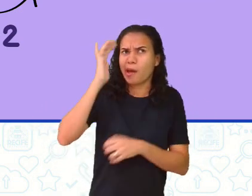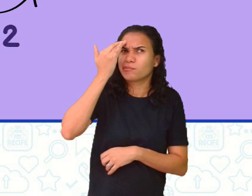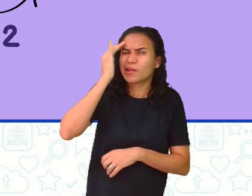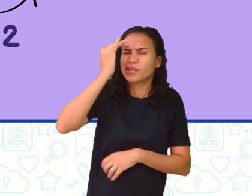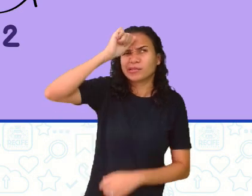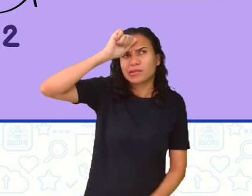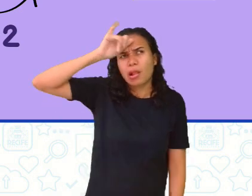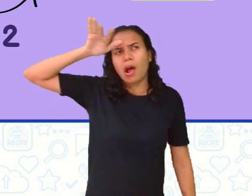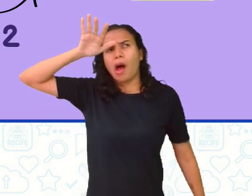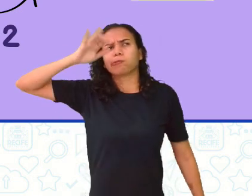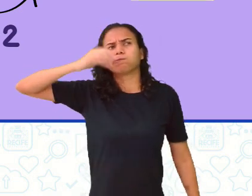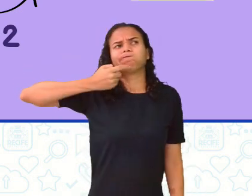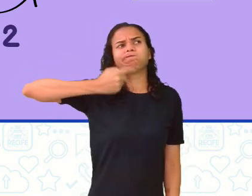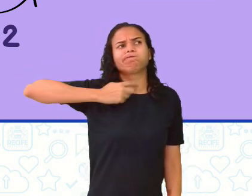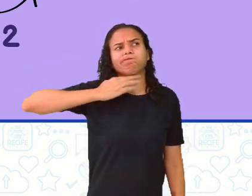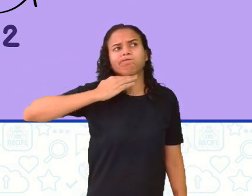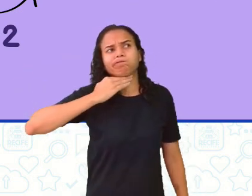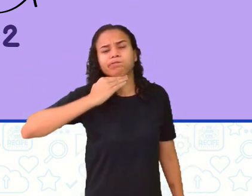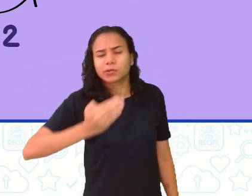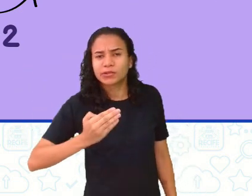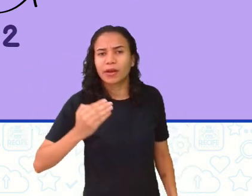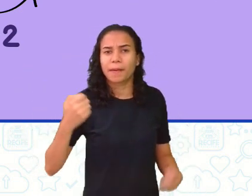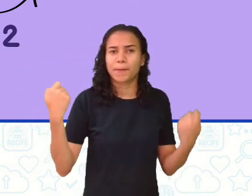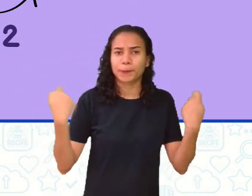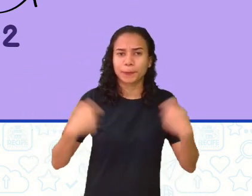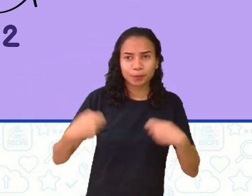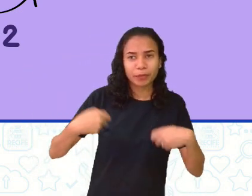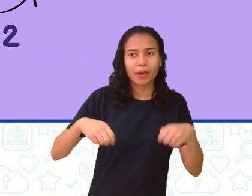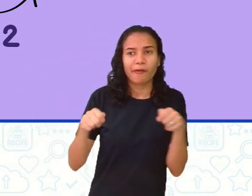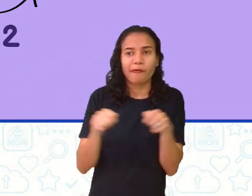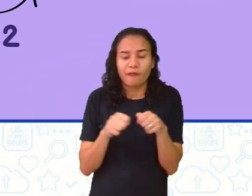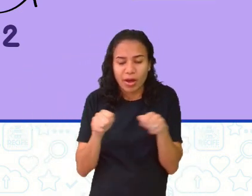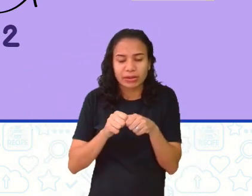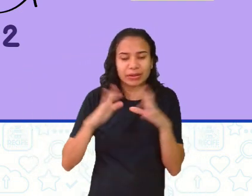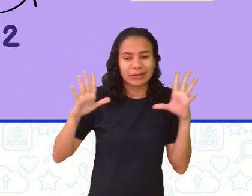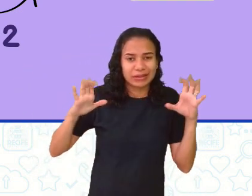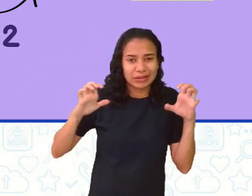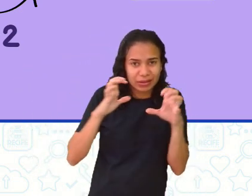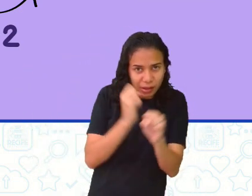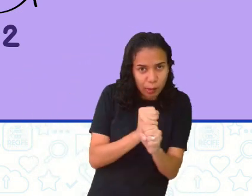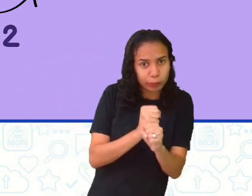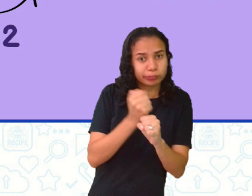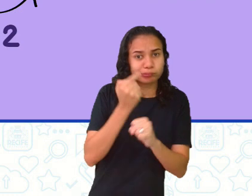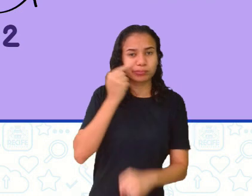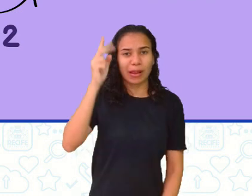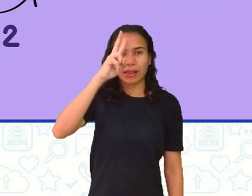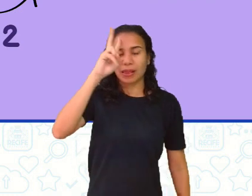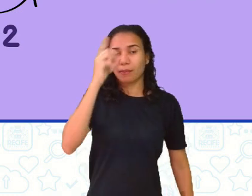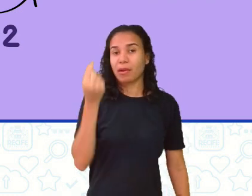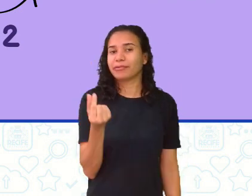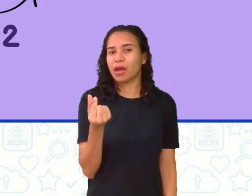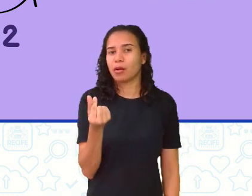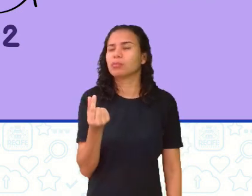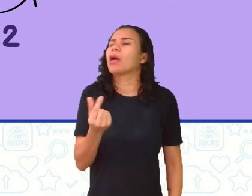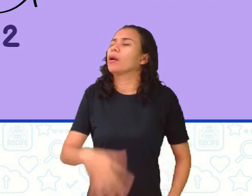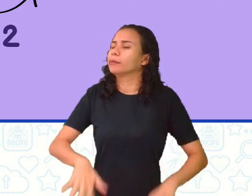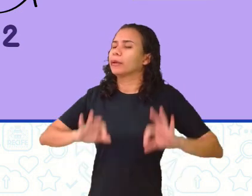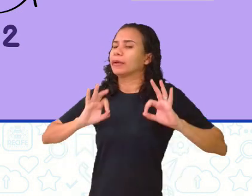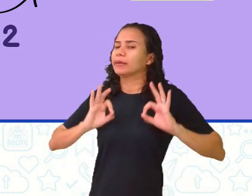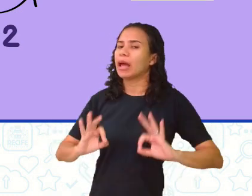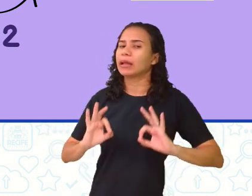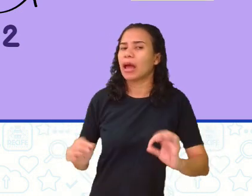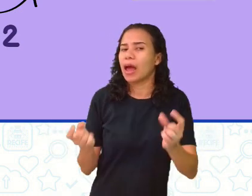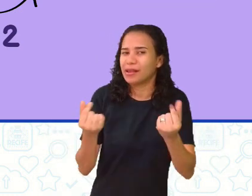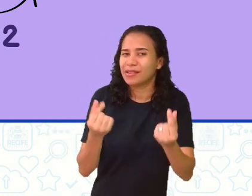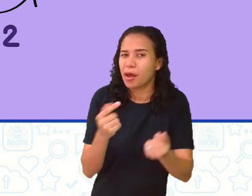sem precisar fazer o cálculo, lembrem dinheiro. Eu tenho certeza que com